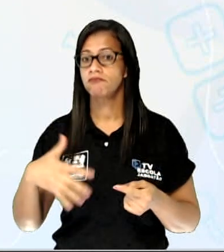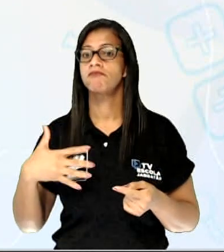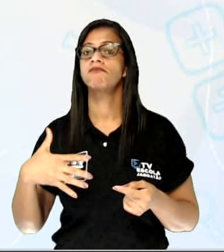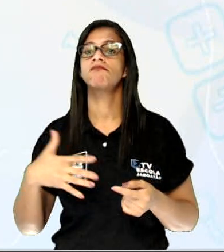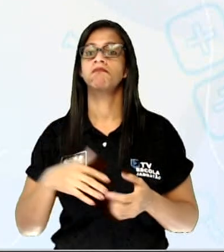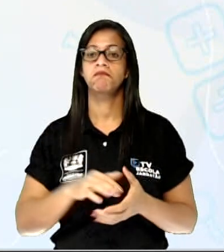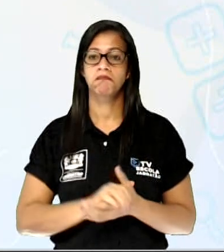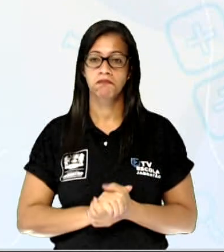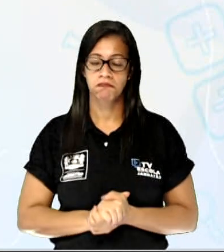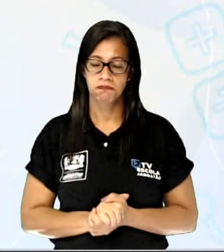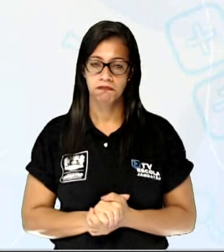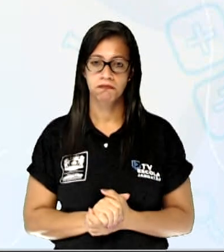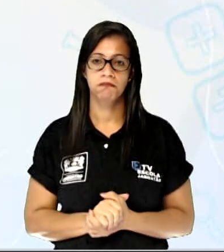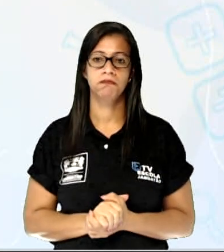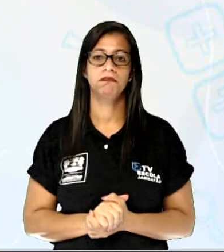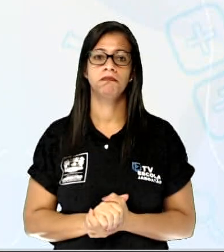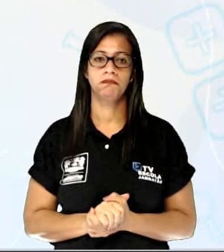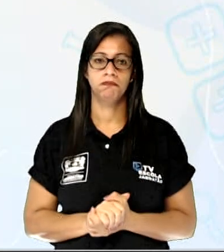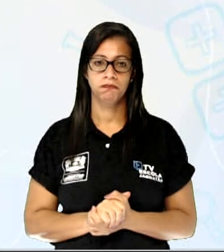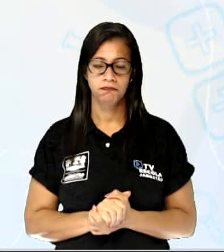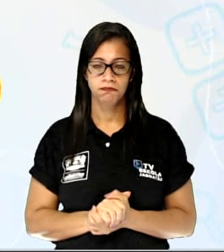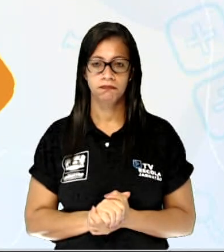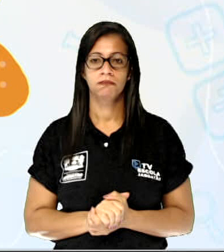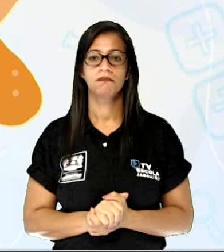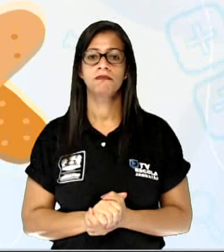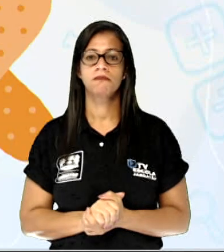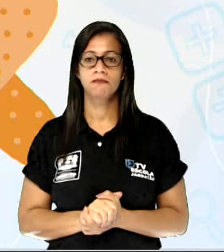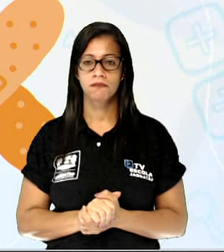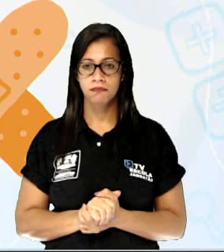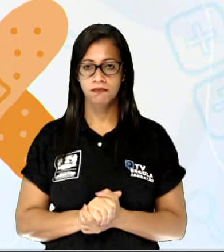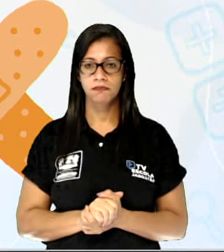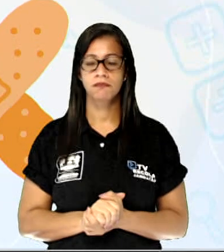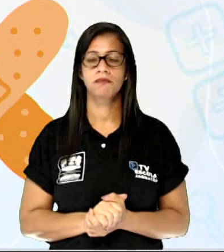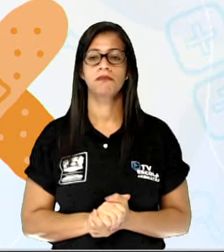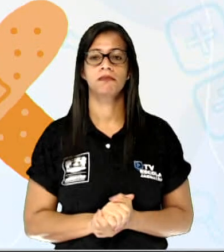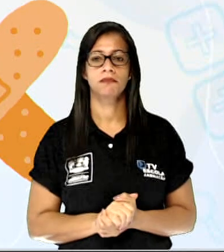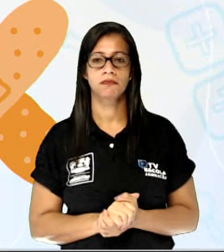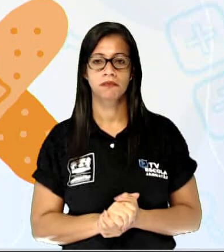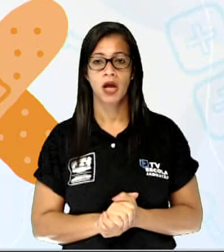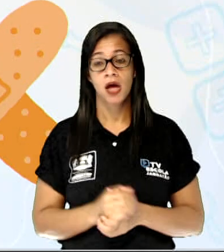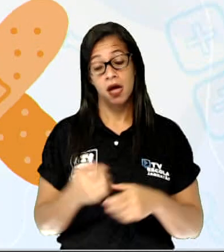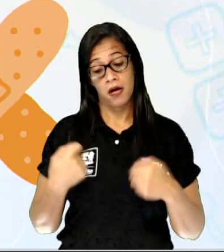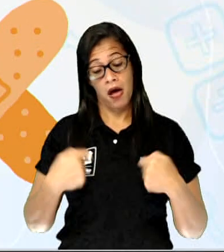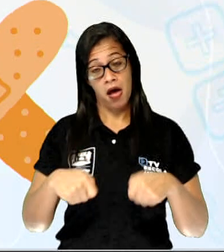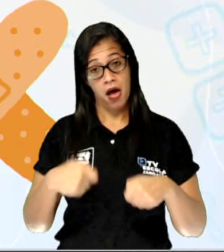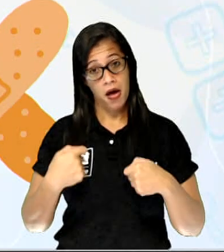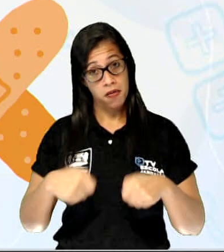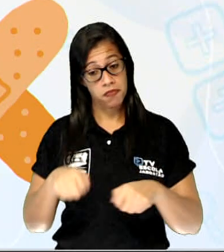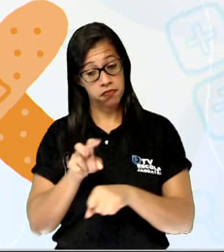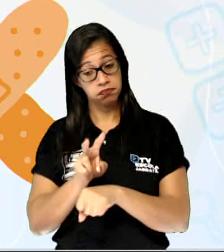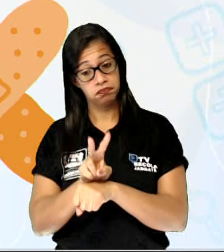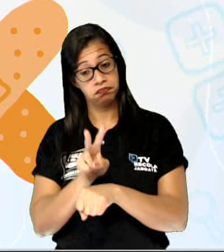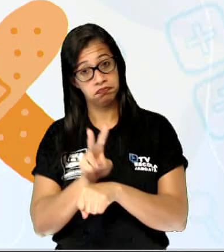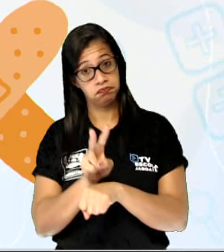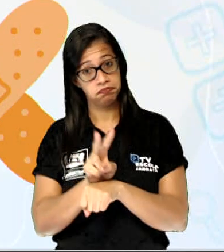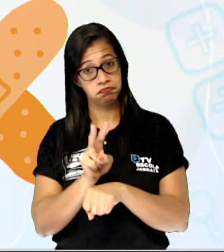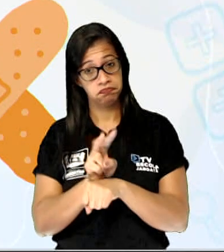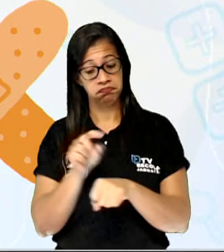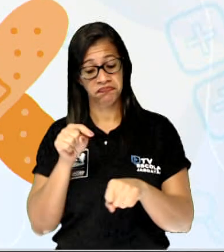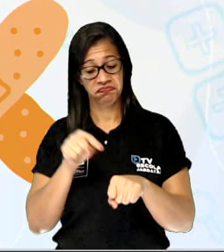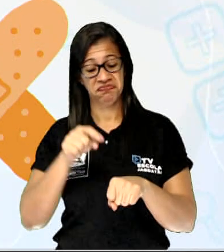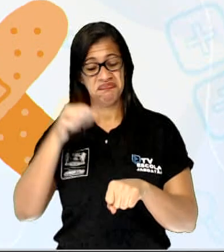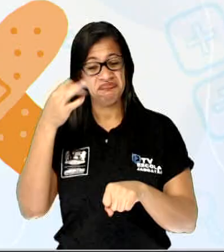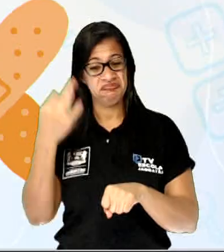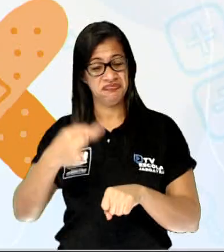cortar. Isso mesmo, criança. E aí, ó, vamos precisar fazer curativos, não é? Então,